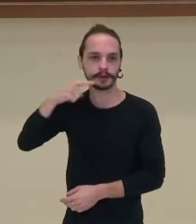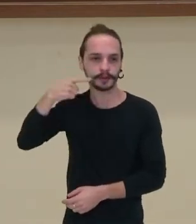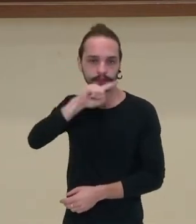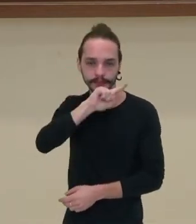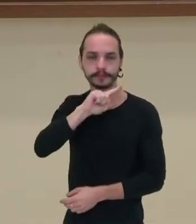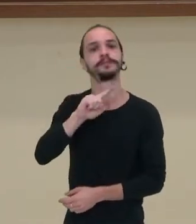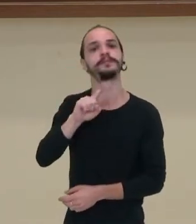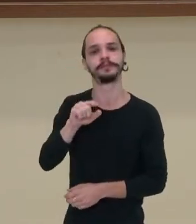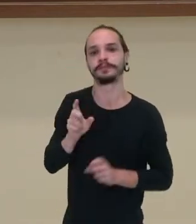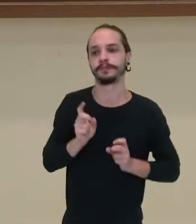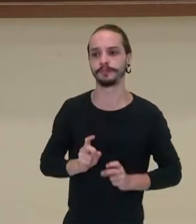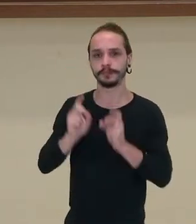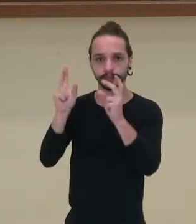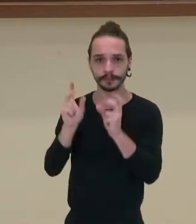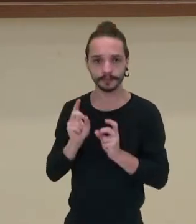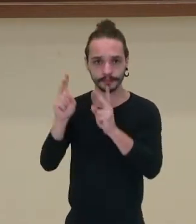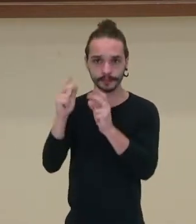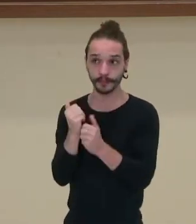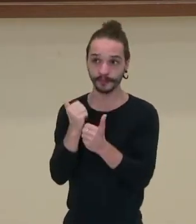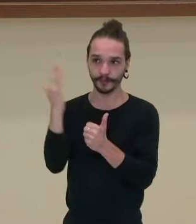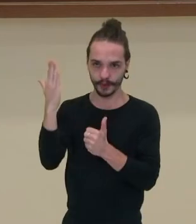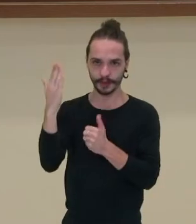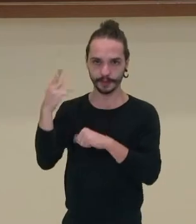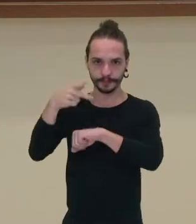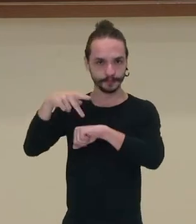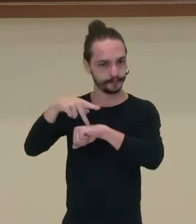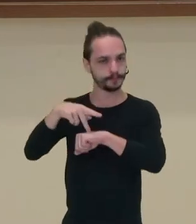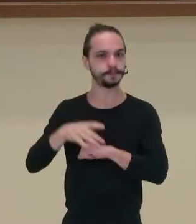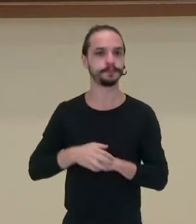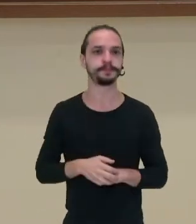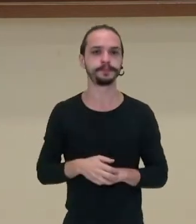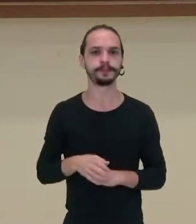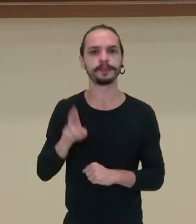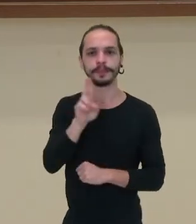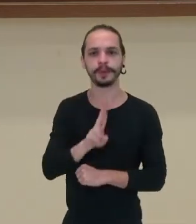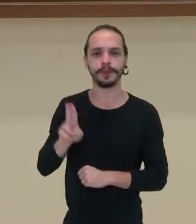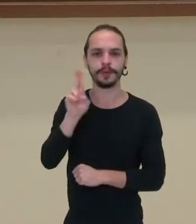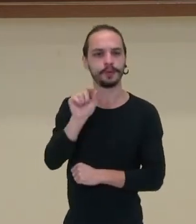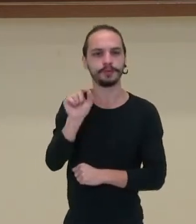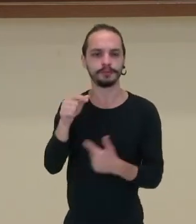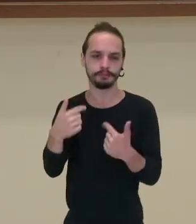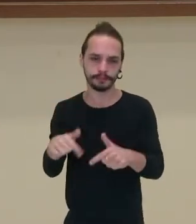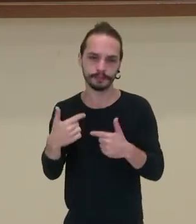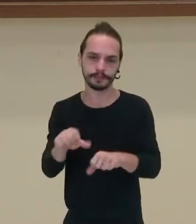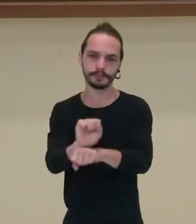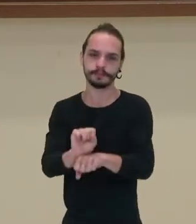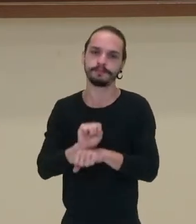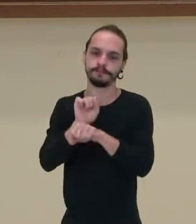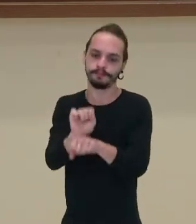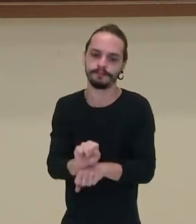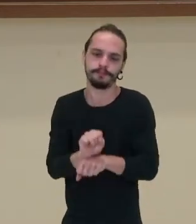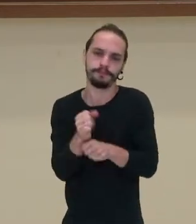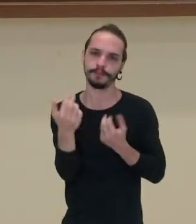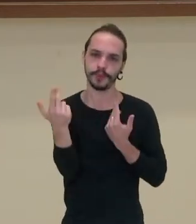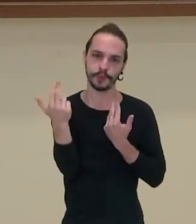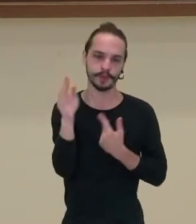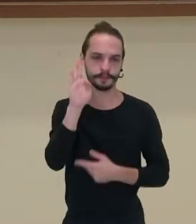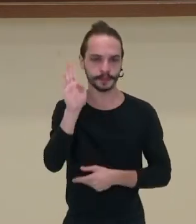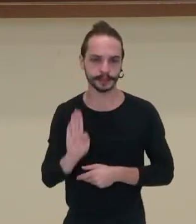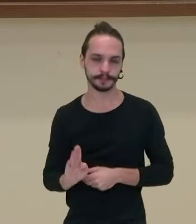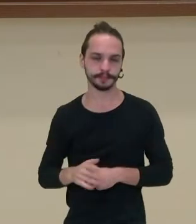para exportação. Então eles usavam a mão de obra escravizada, tal como no Brasil também.